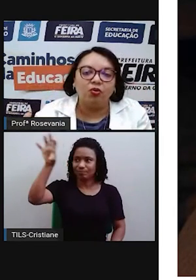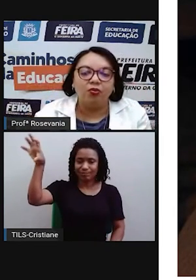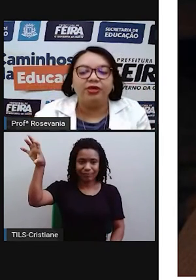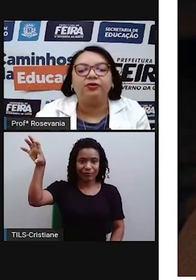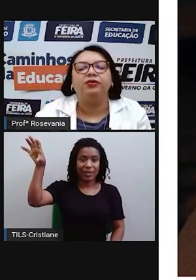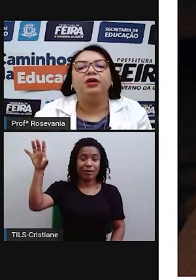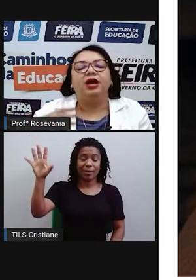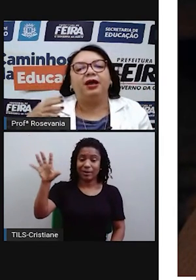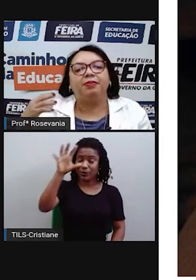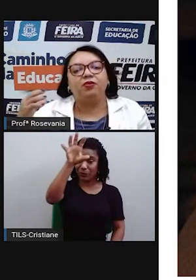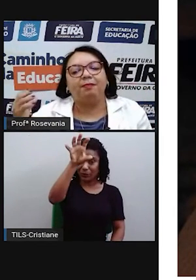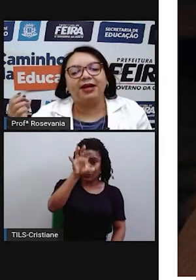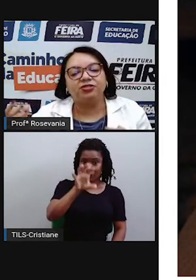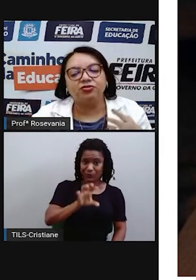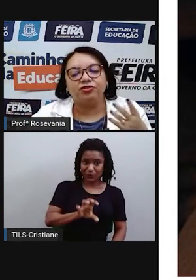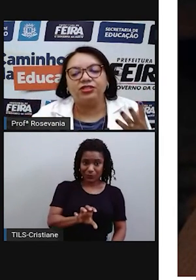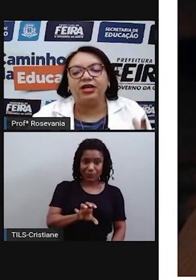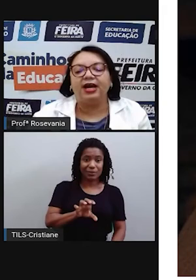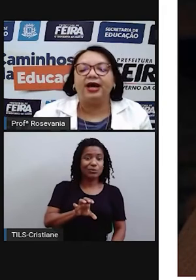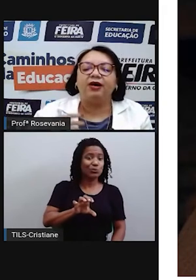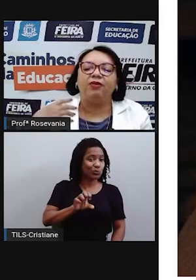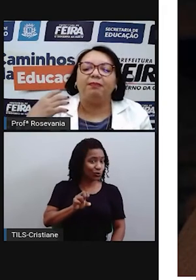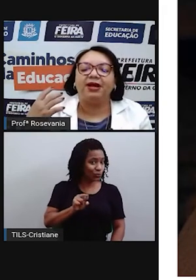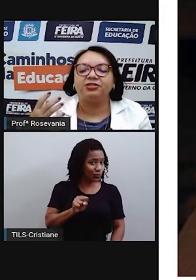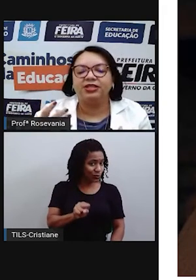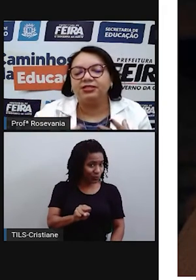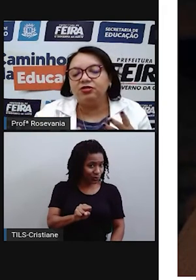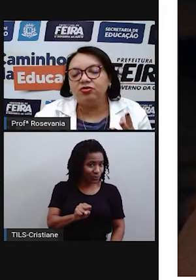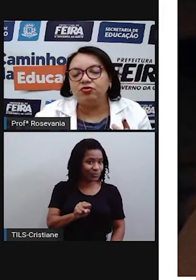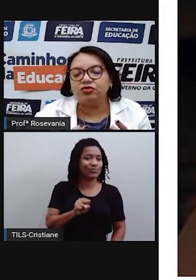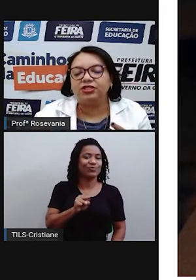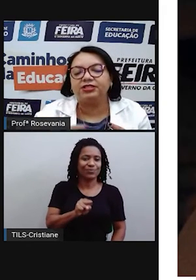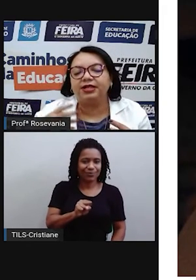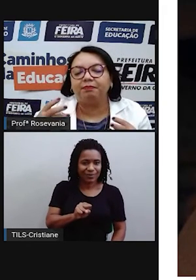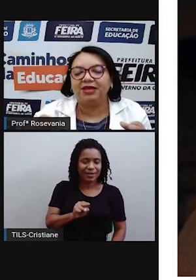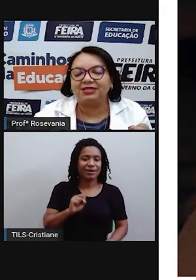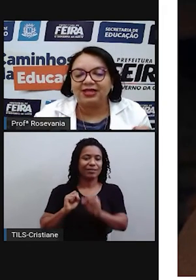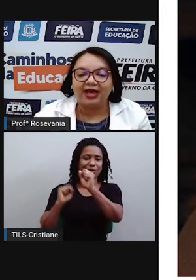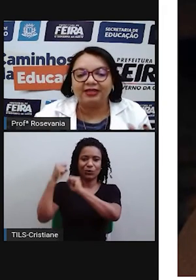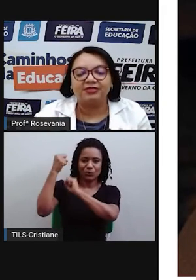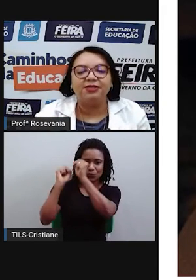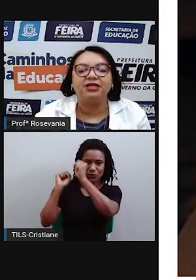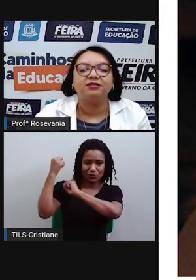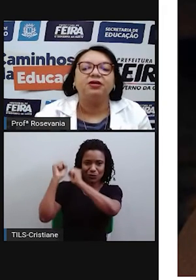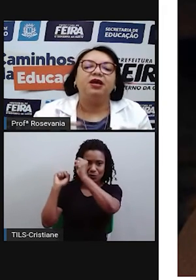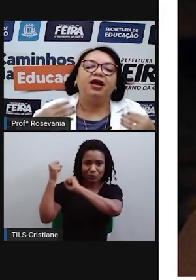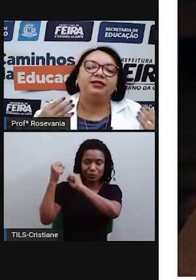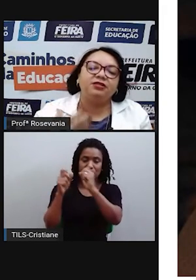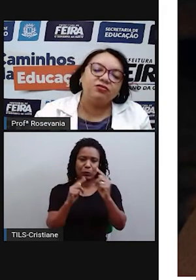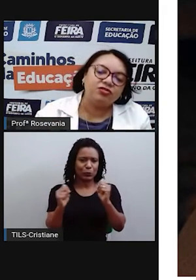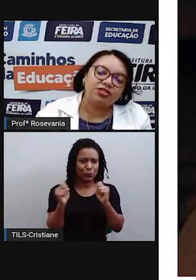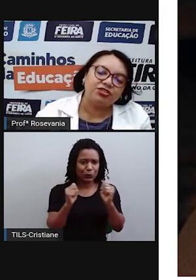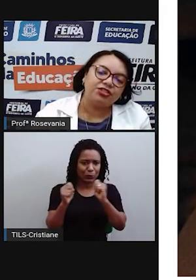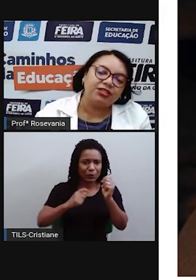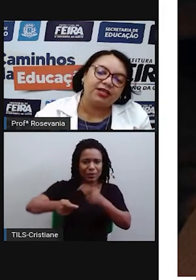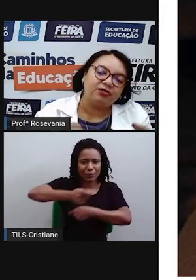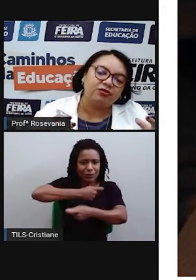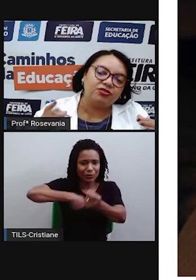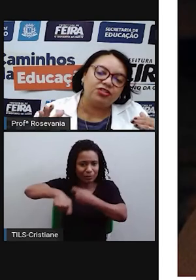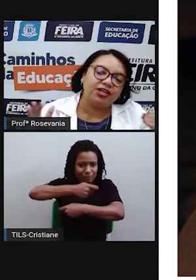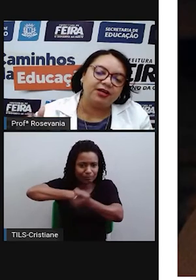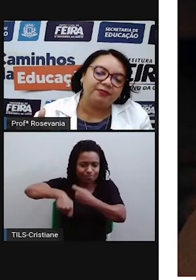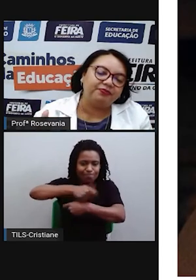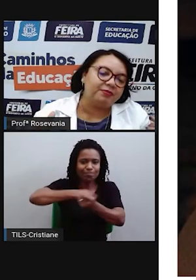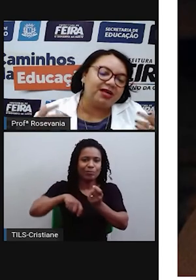econômico, aí pegou a parte industrial, a parte das indústrias pesadas mesmo, as indústrias de